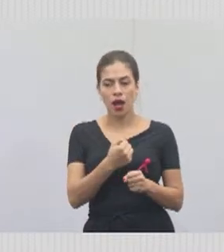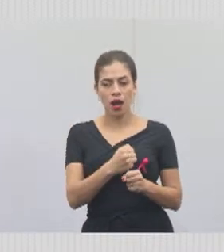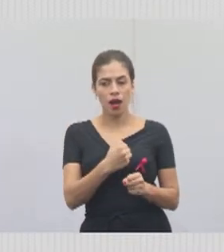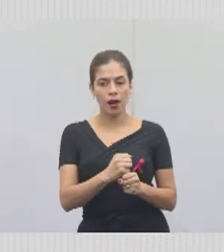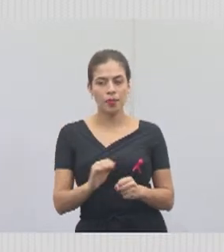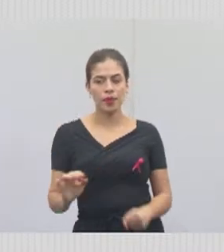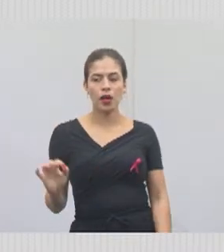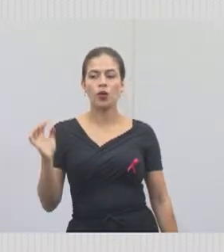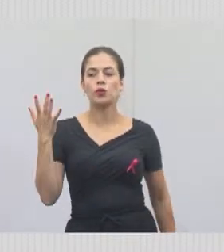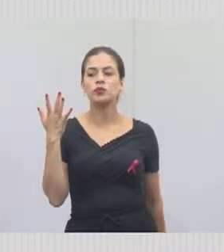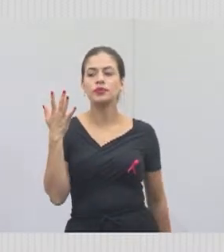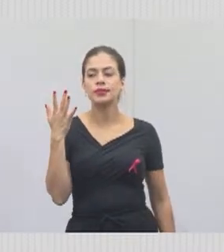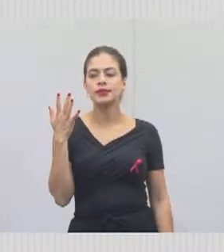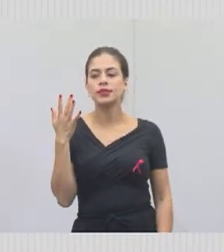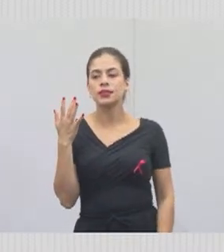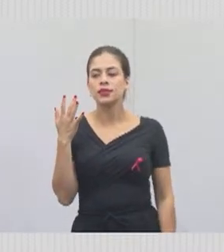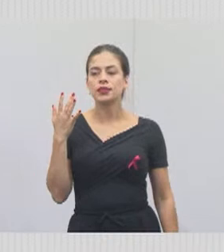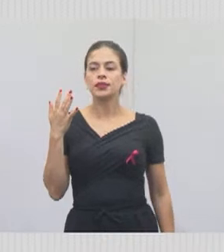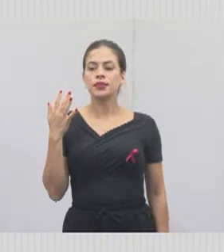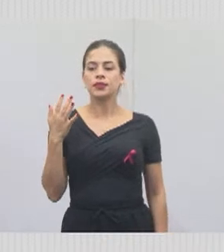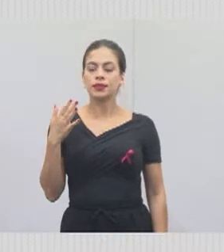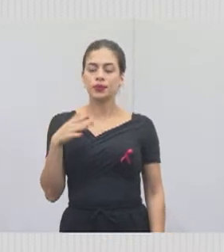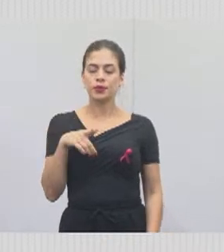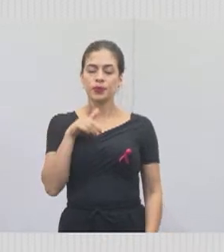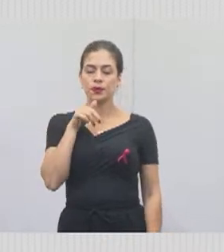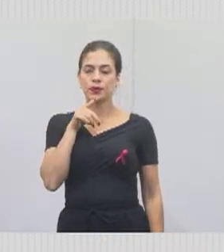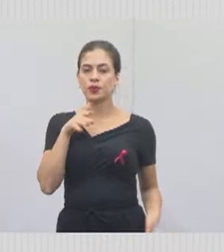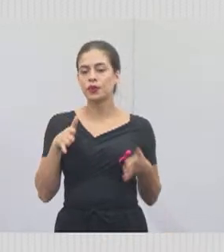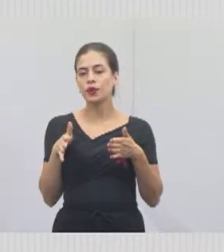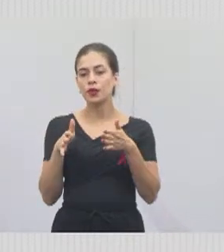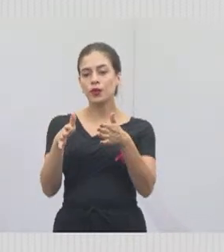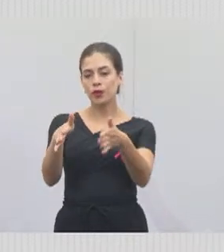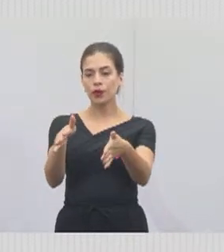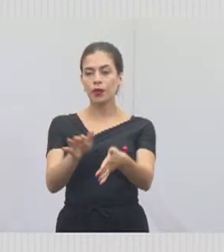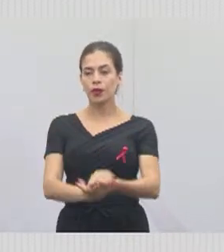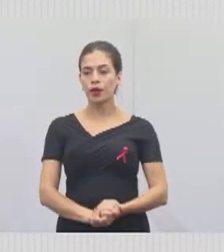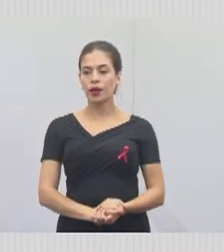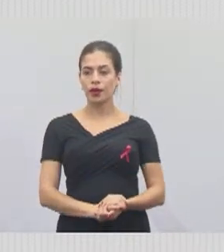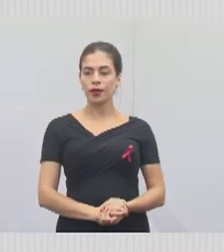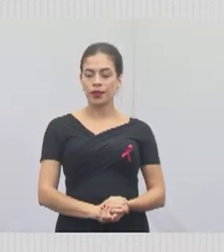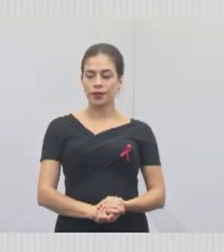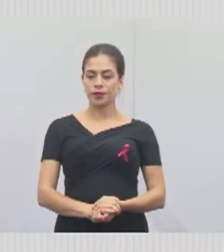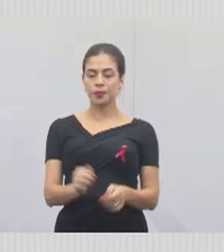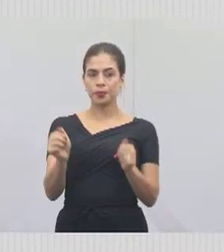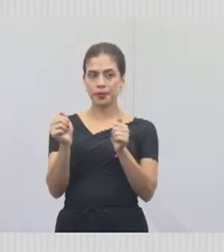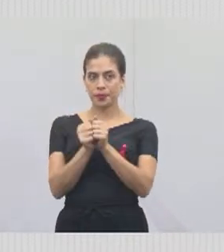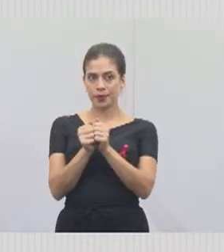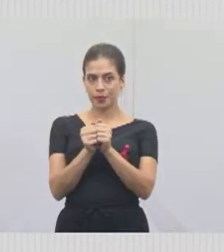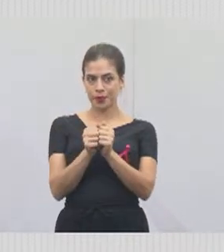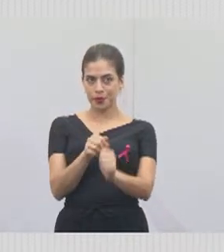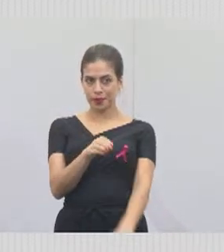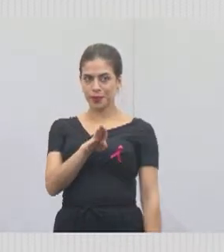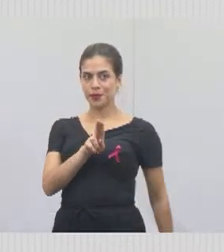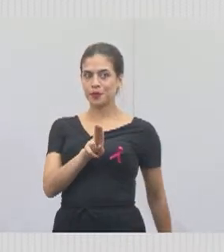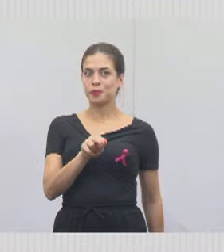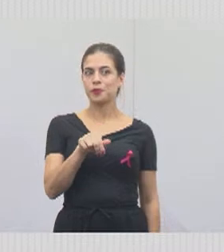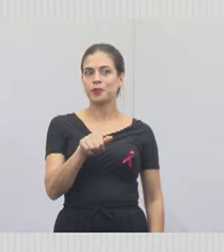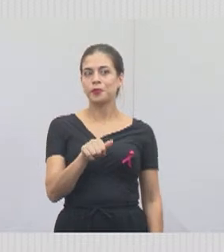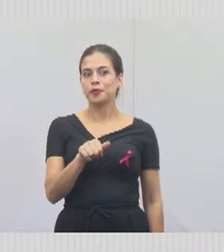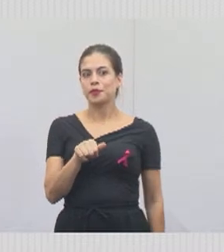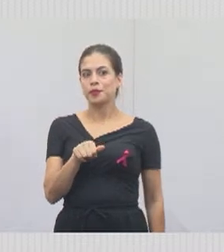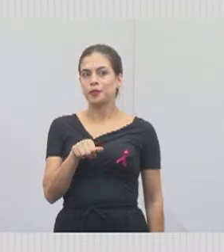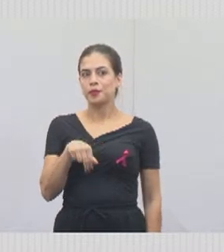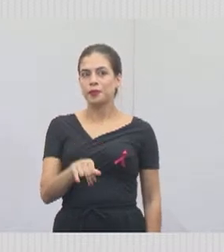que está ocorrendo ali no córrego, que está ali próximo do Bunkyo, que também será